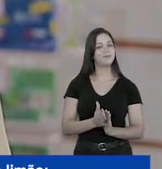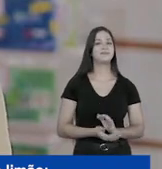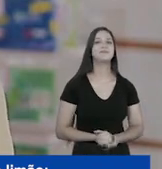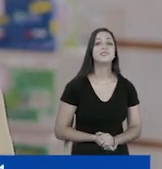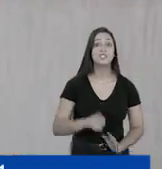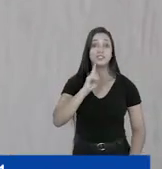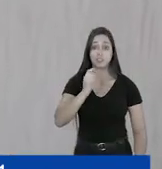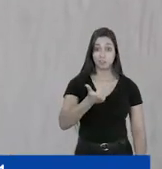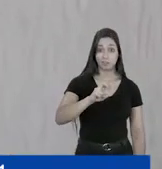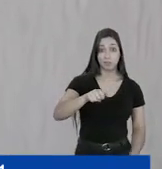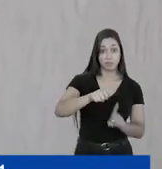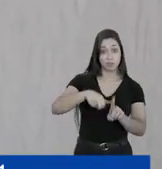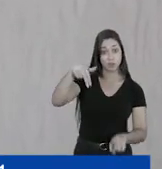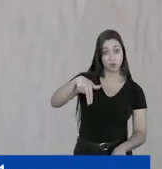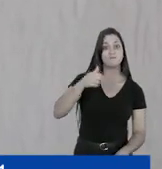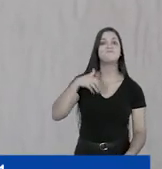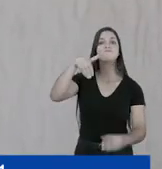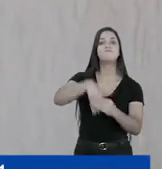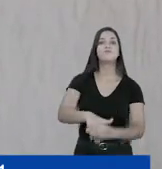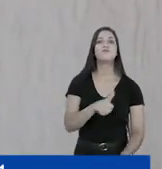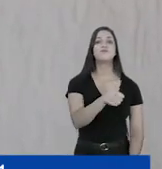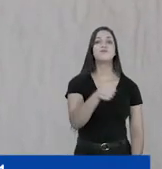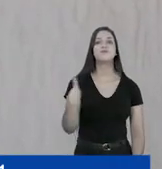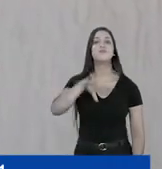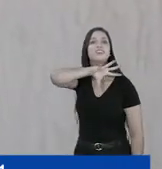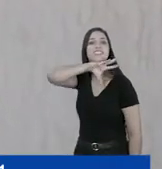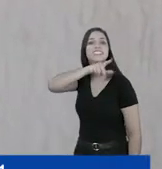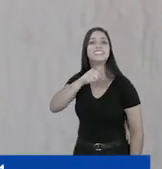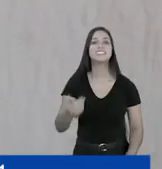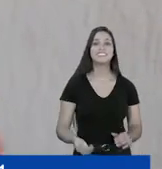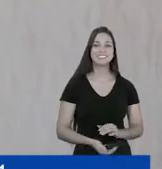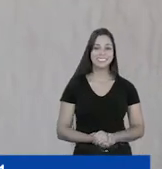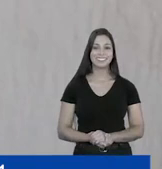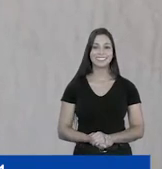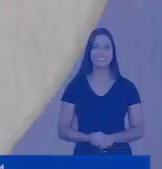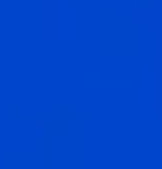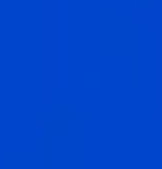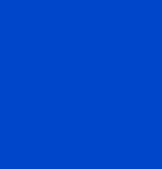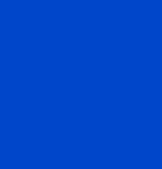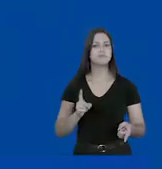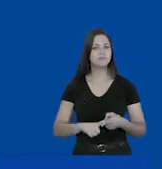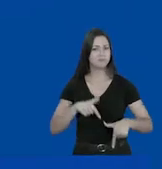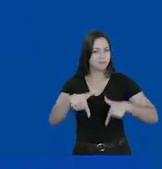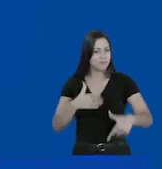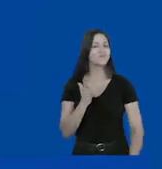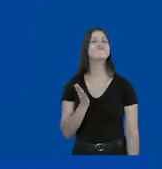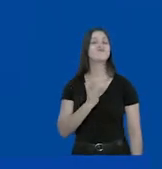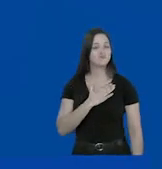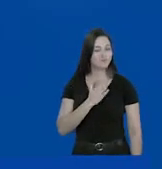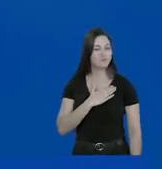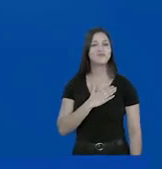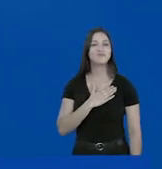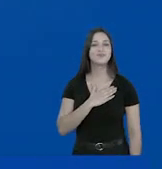do limão. Dia 15 de novembro, meu voto é Odelmo Leão, 11. Porque ele faz